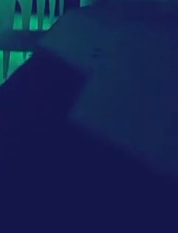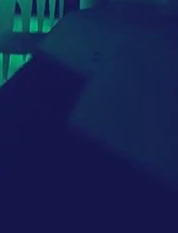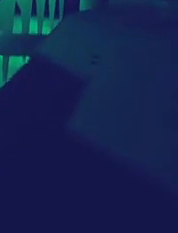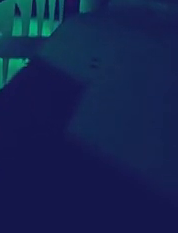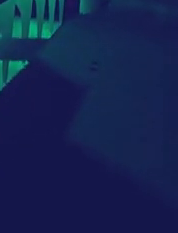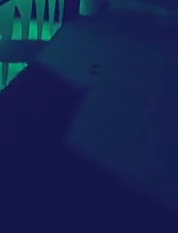Acesse também o